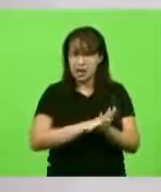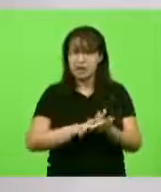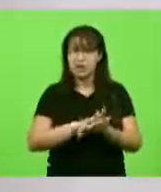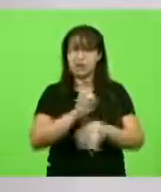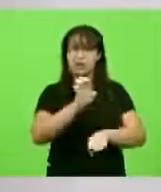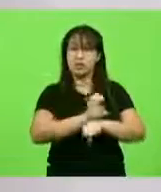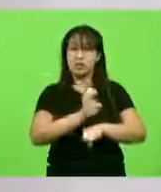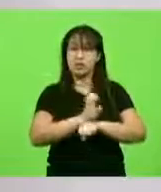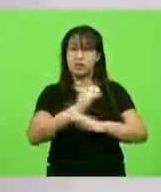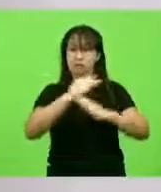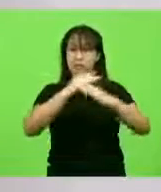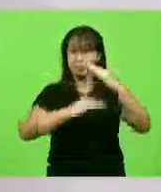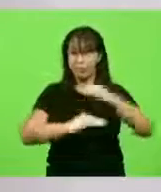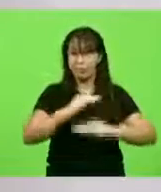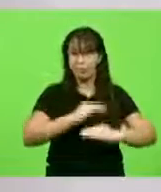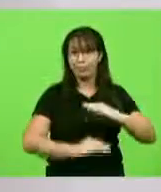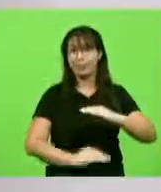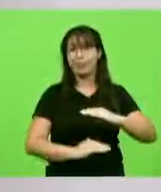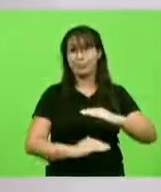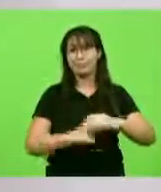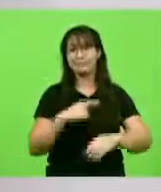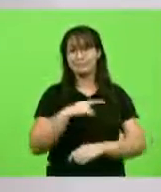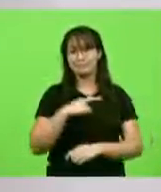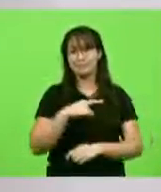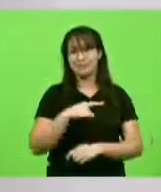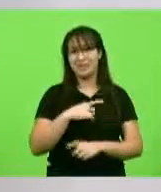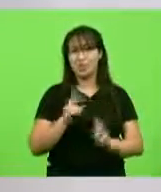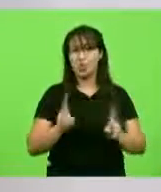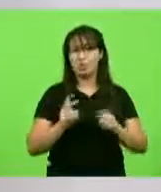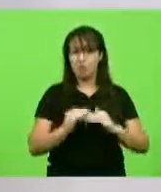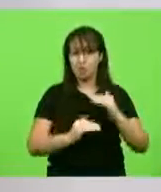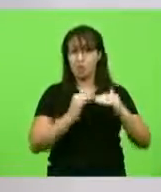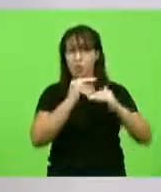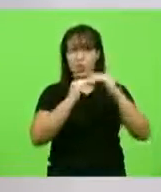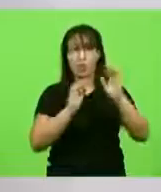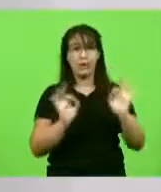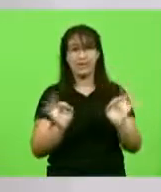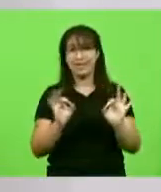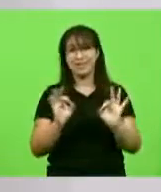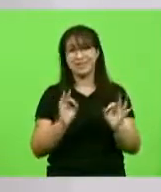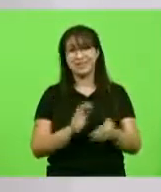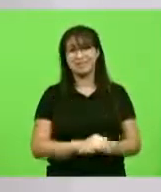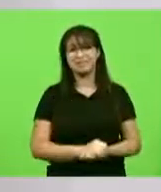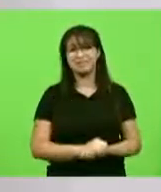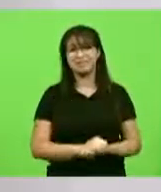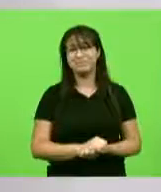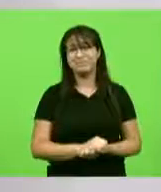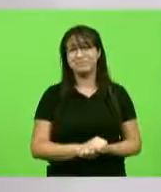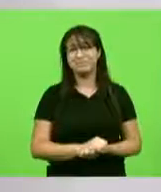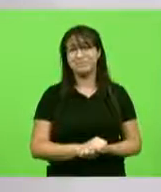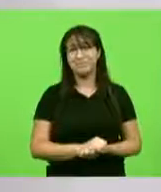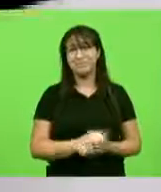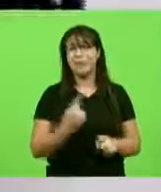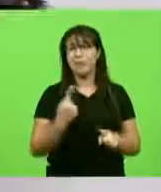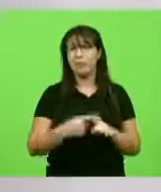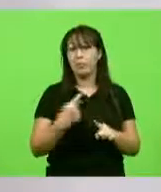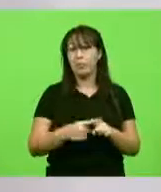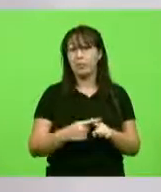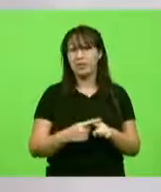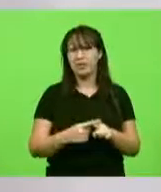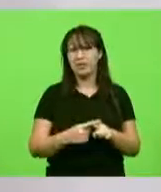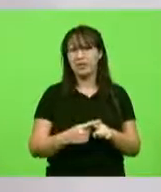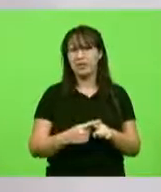regredir, Estado não vai mais continuar nesse ritmo de crescimento e geração de empregos, porque as nossas artérias